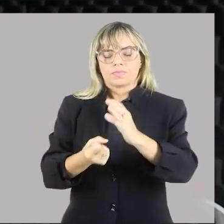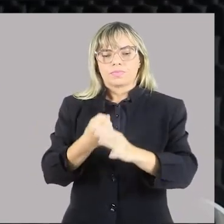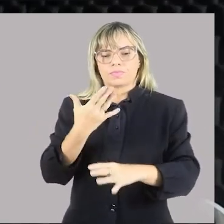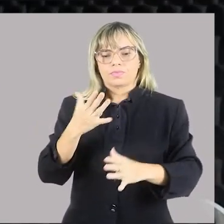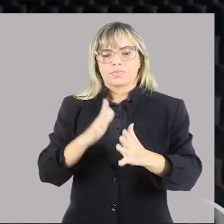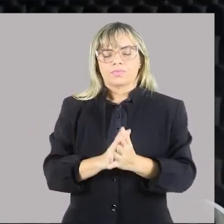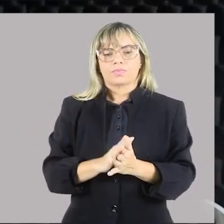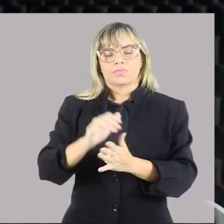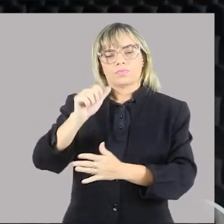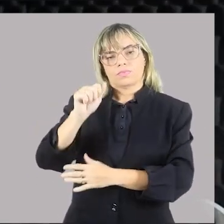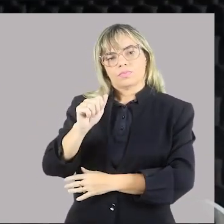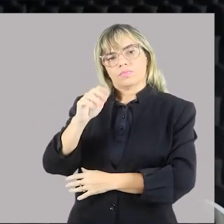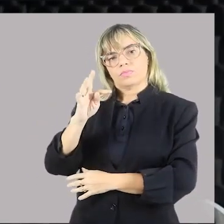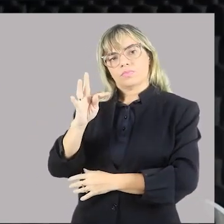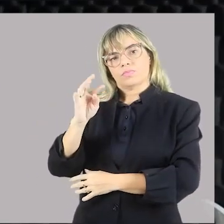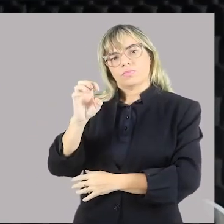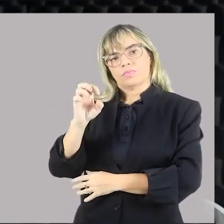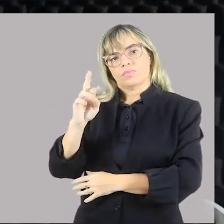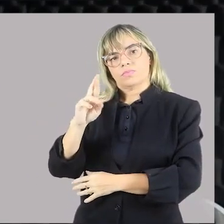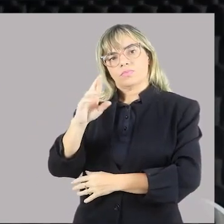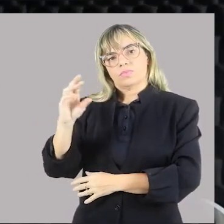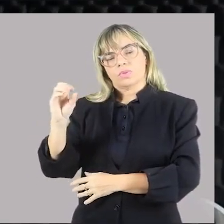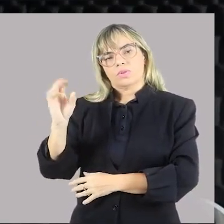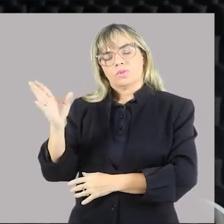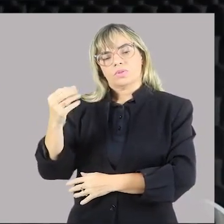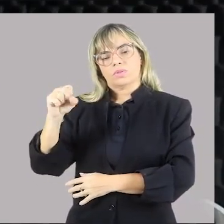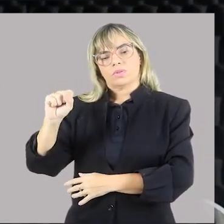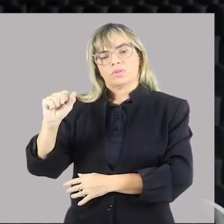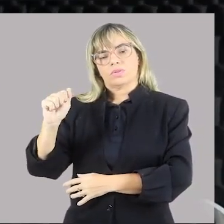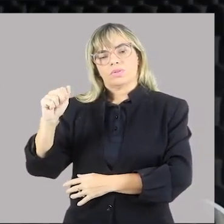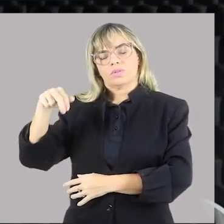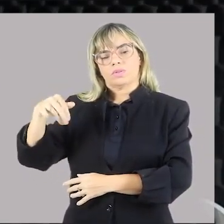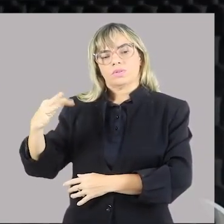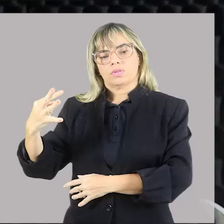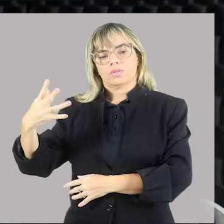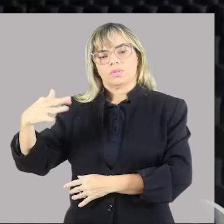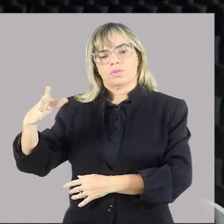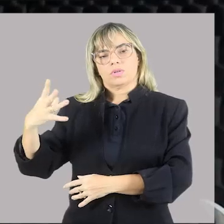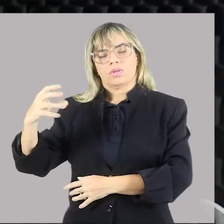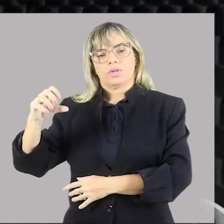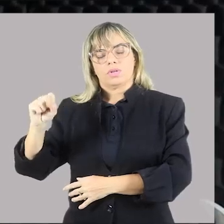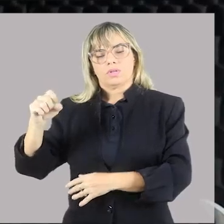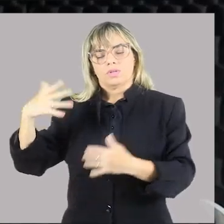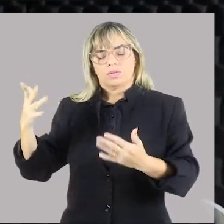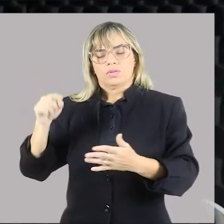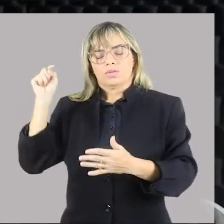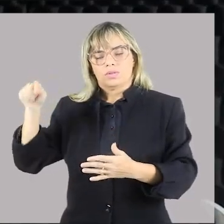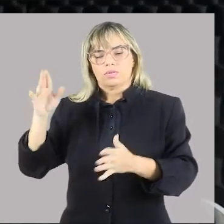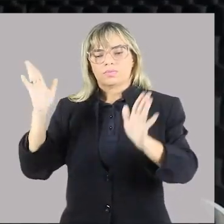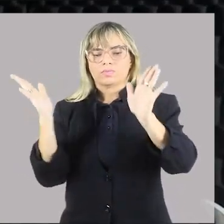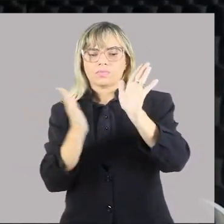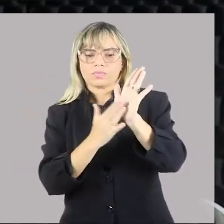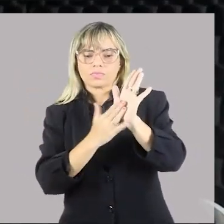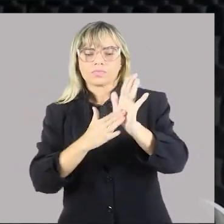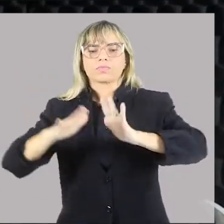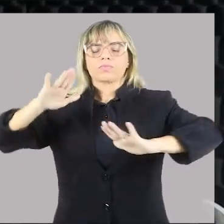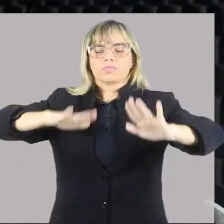aterro sanitário. Qual é a proposta do aterro sanitário? Justamente cuidar do resíduo.